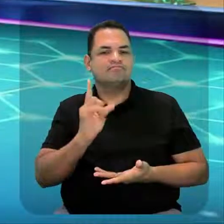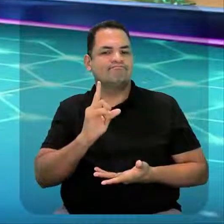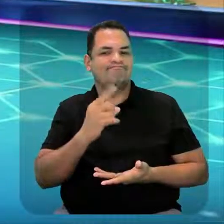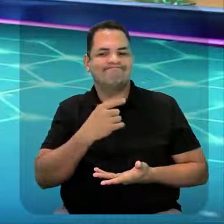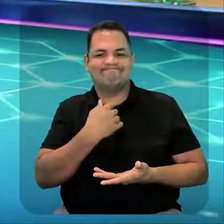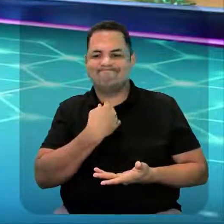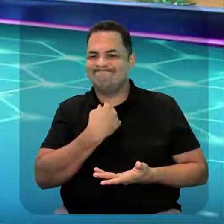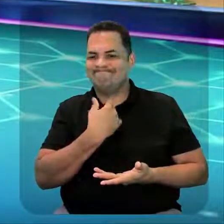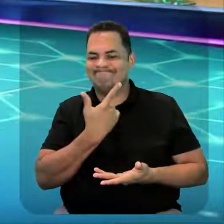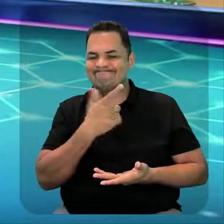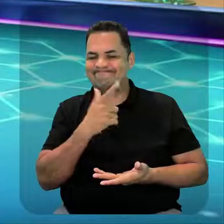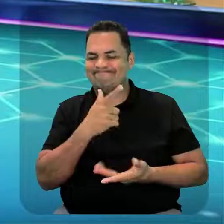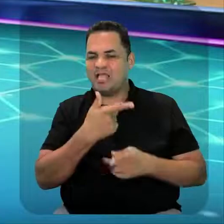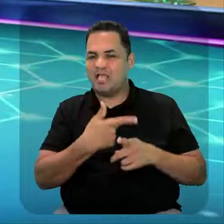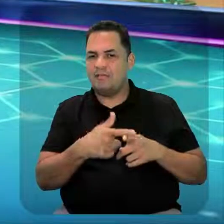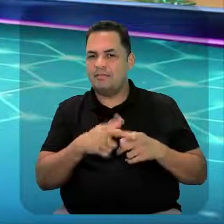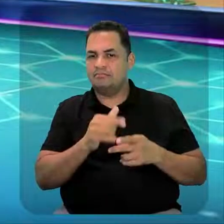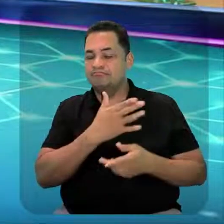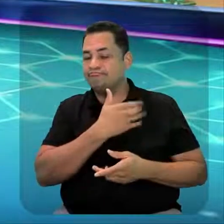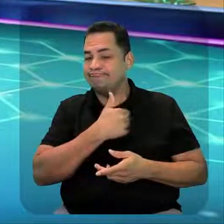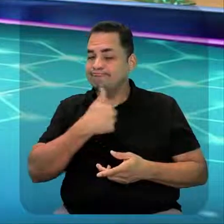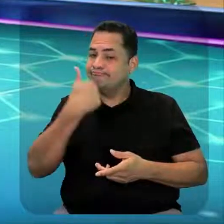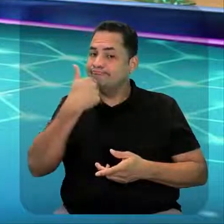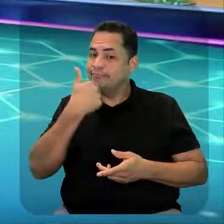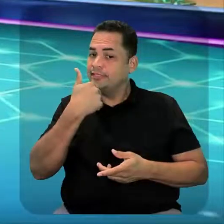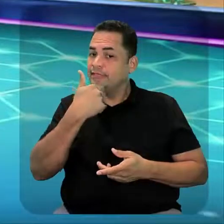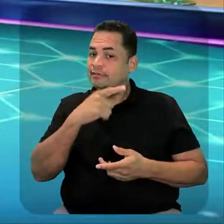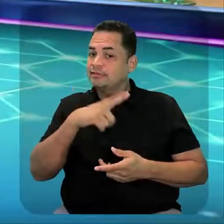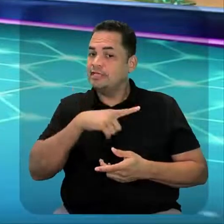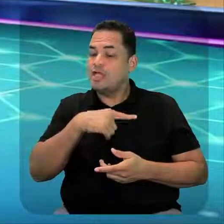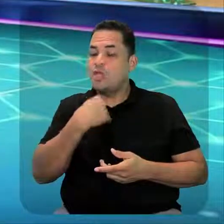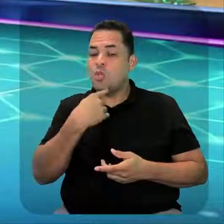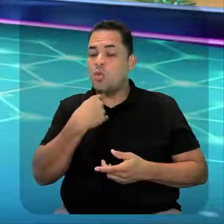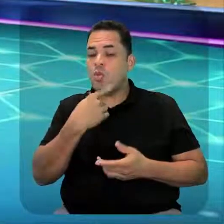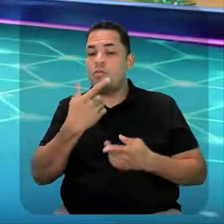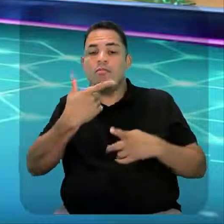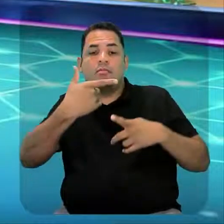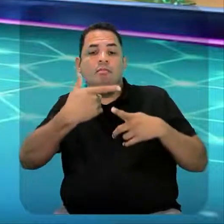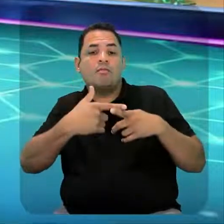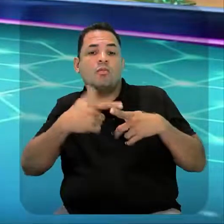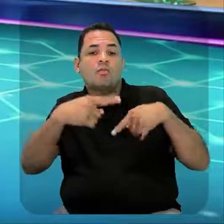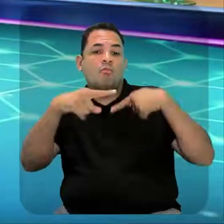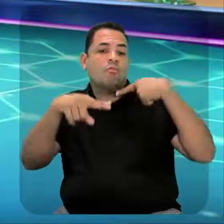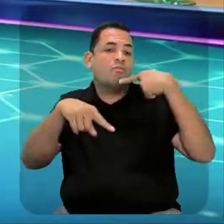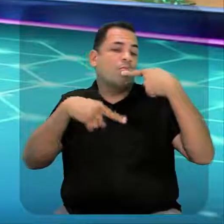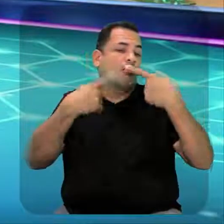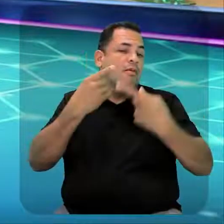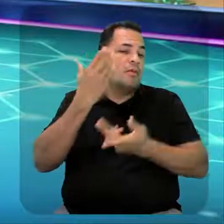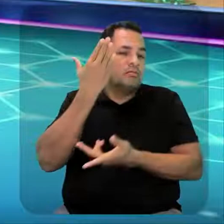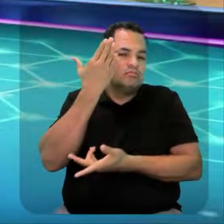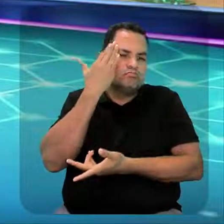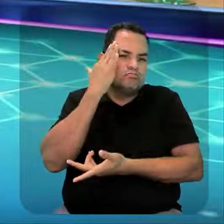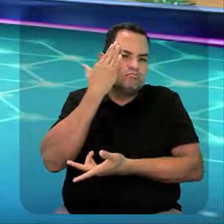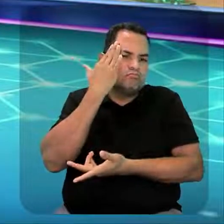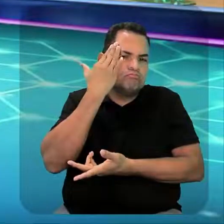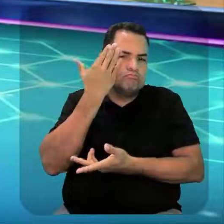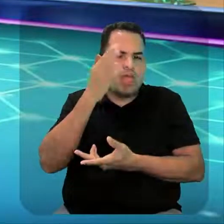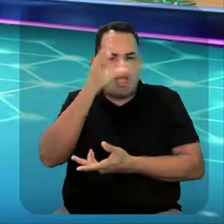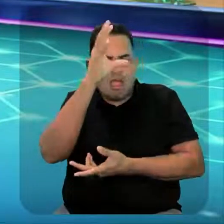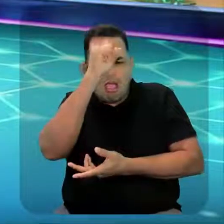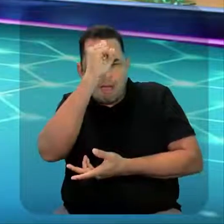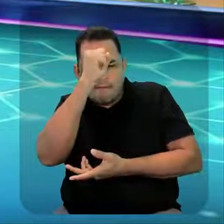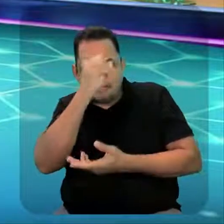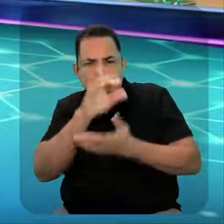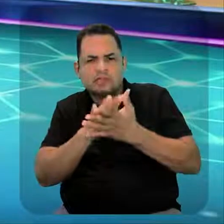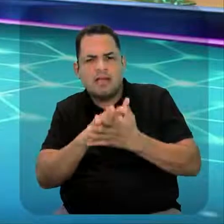não tem problema. Eu acho até melhor quando o aluno tem dúvida, porque aí depois que ele entende, o aprendizado parece